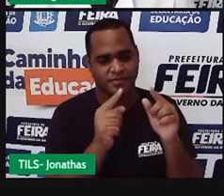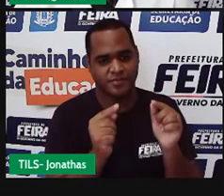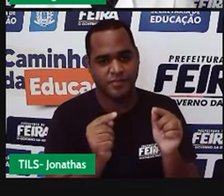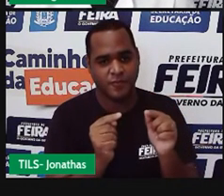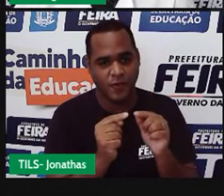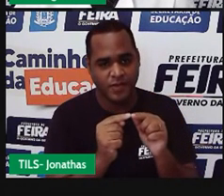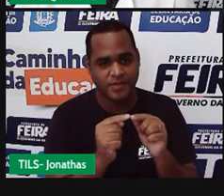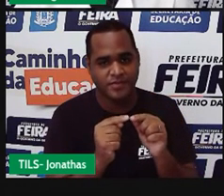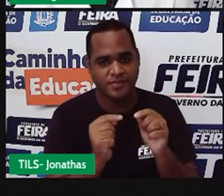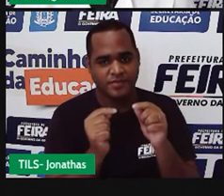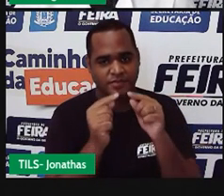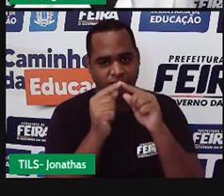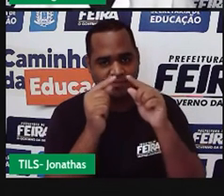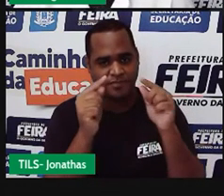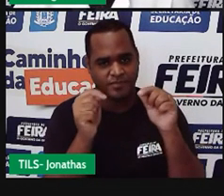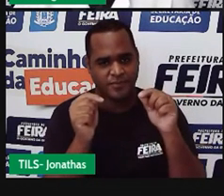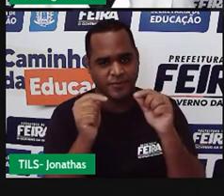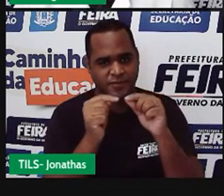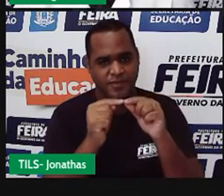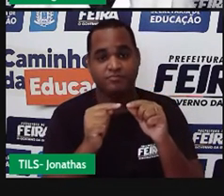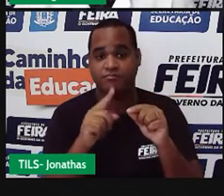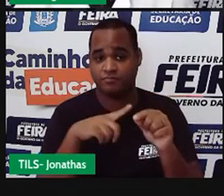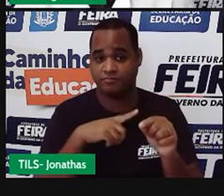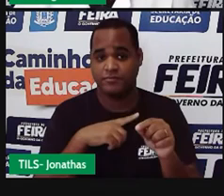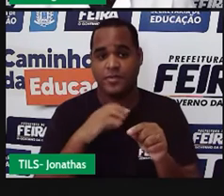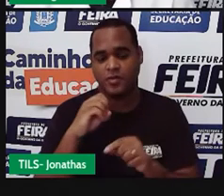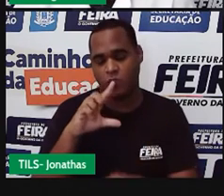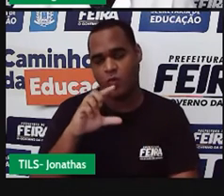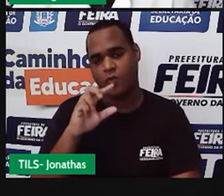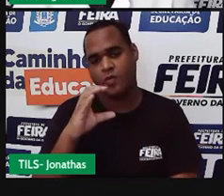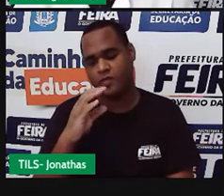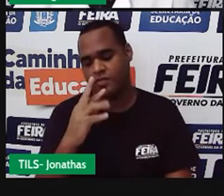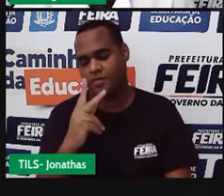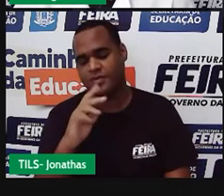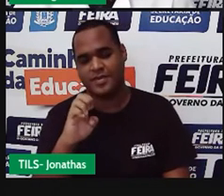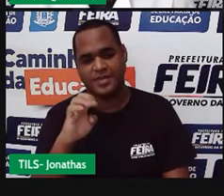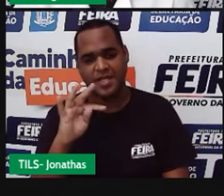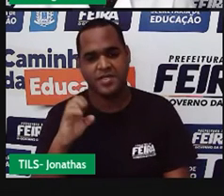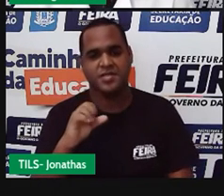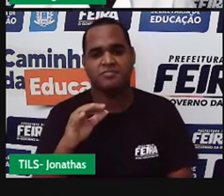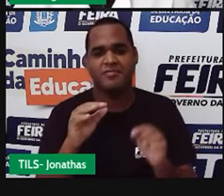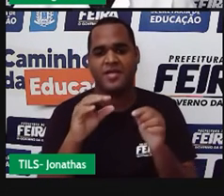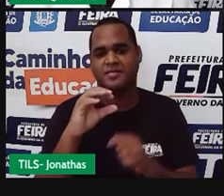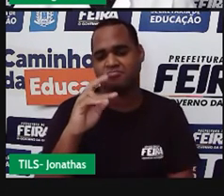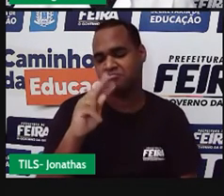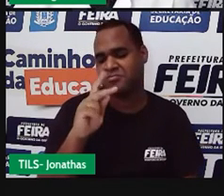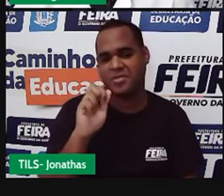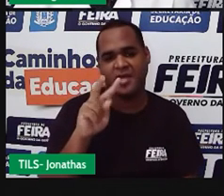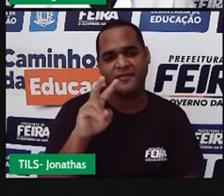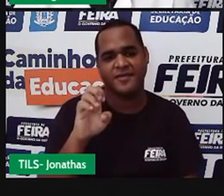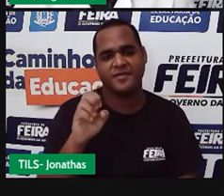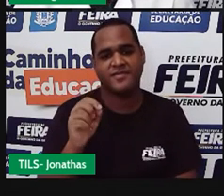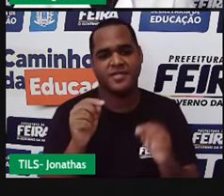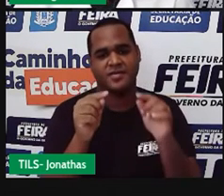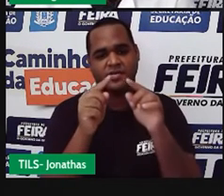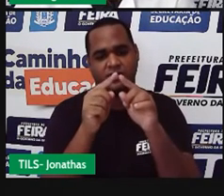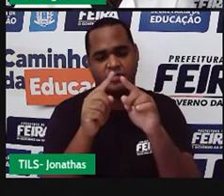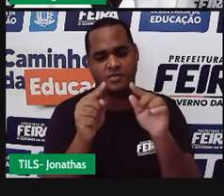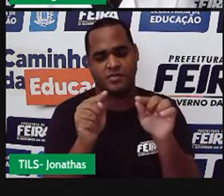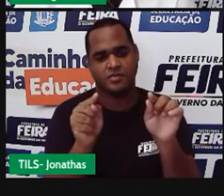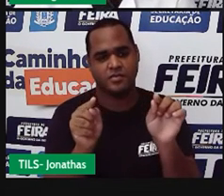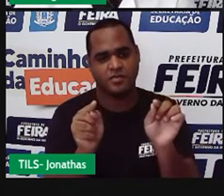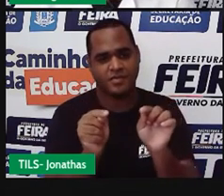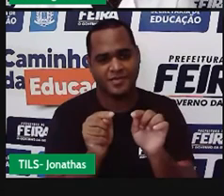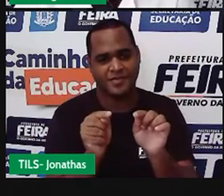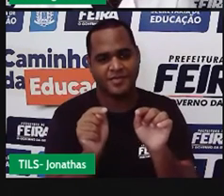e esse aqui é outro colchete. E as chaves, professor, as chaves são essas aqui, ó.